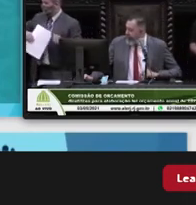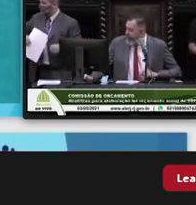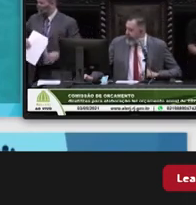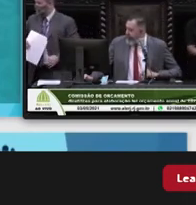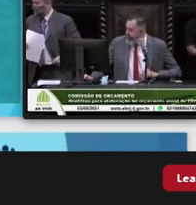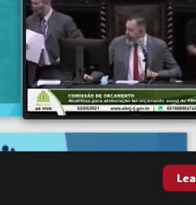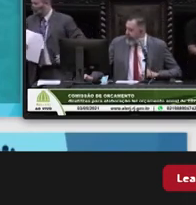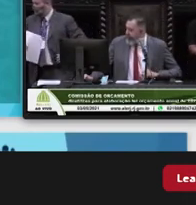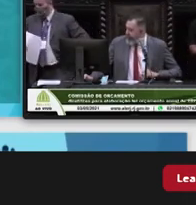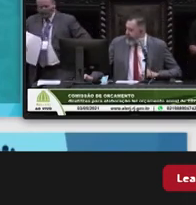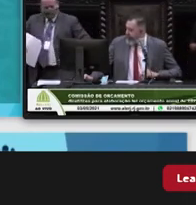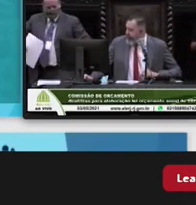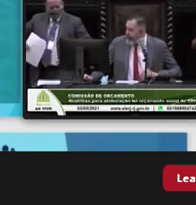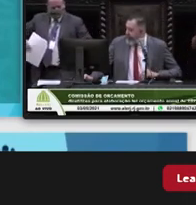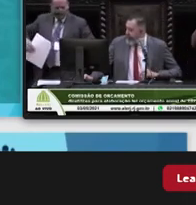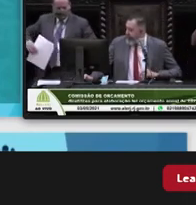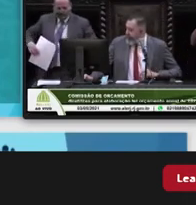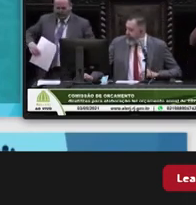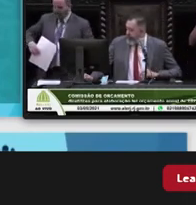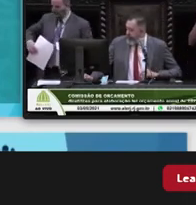voltar as rotas né